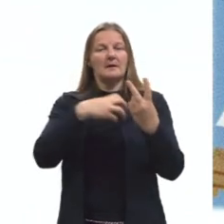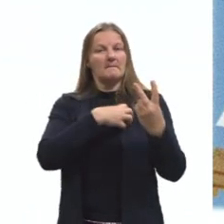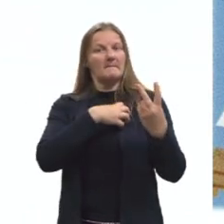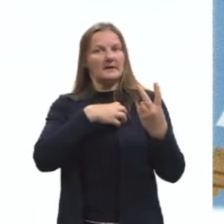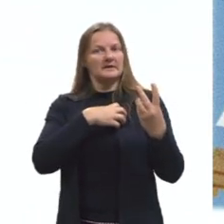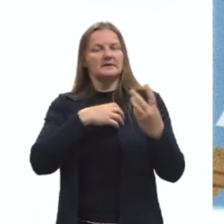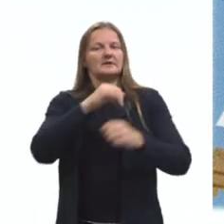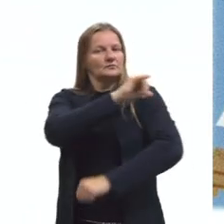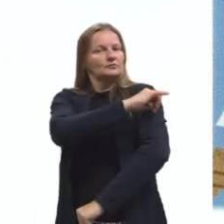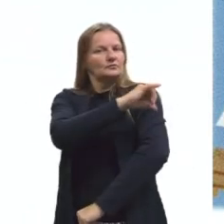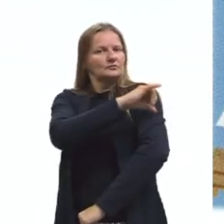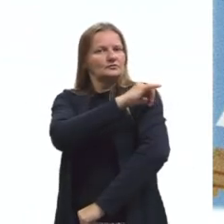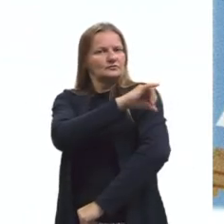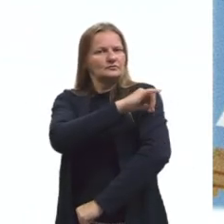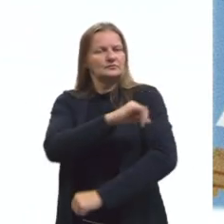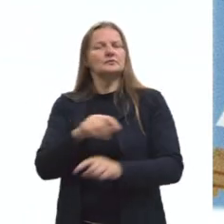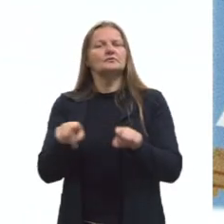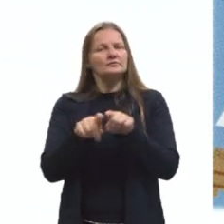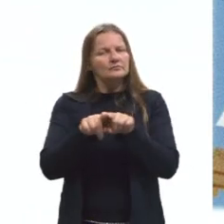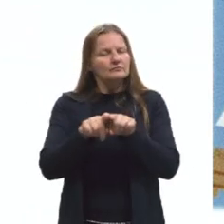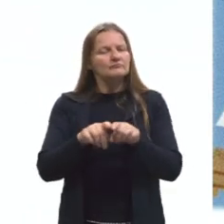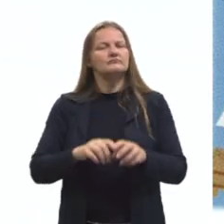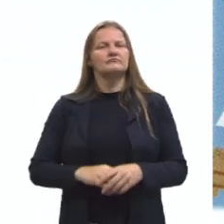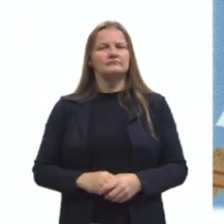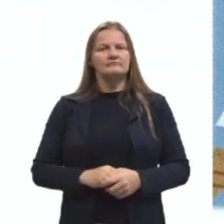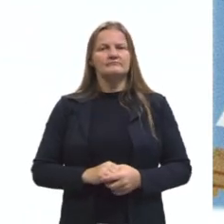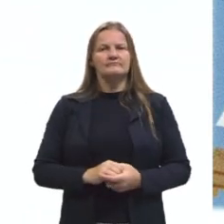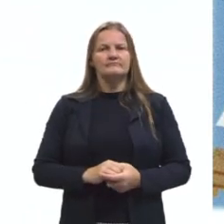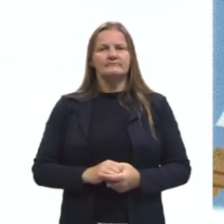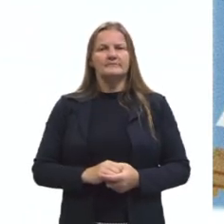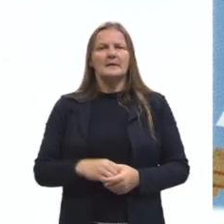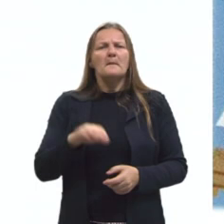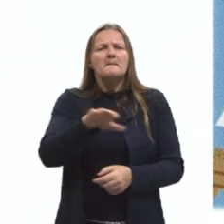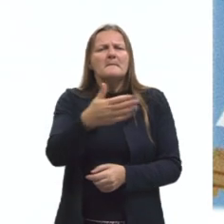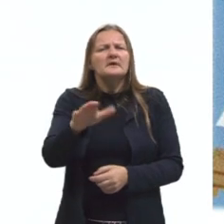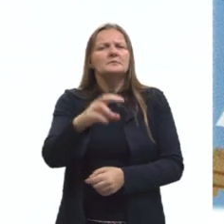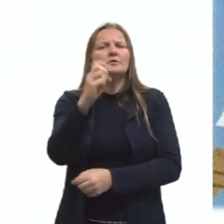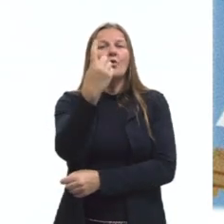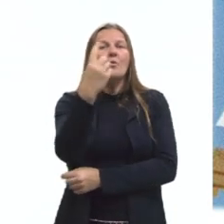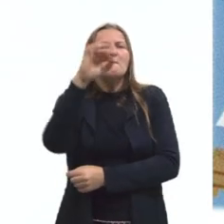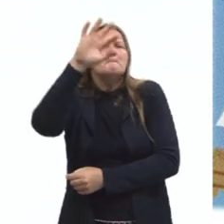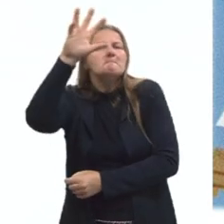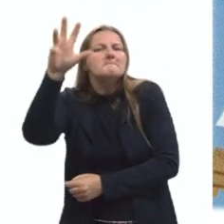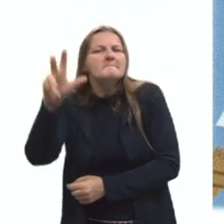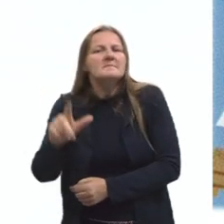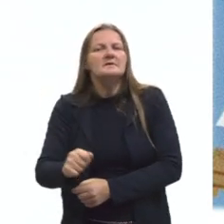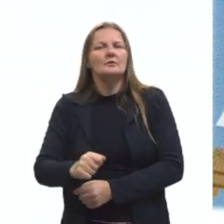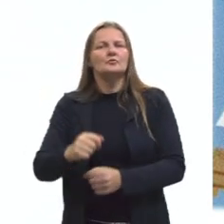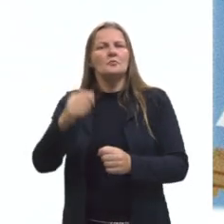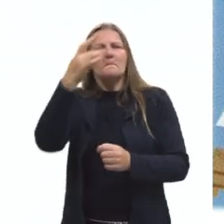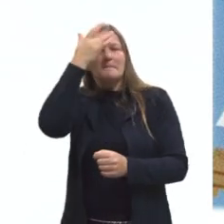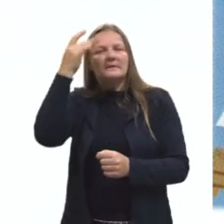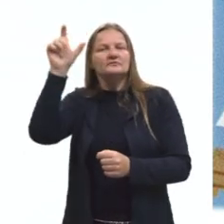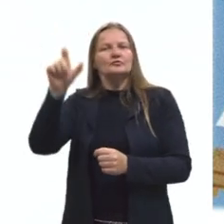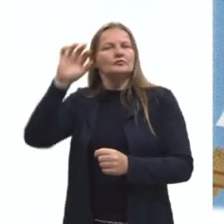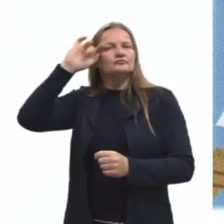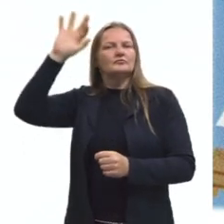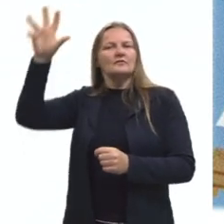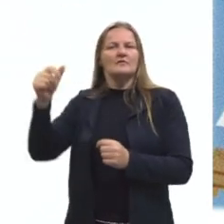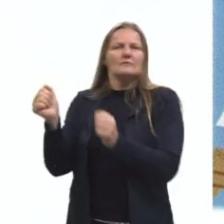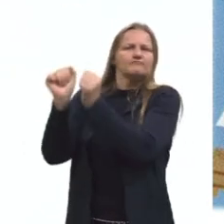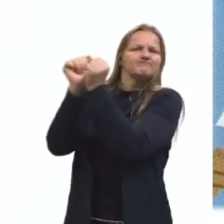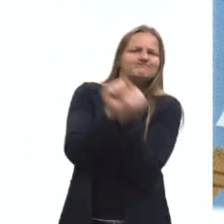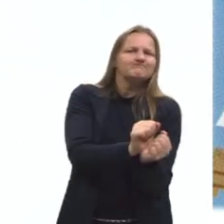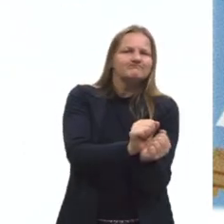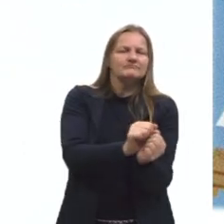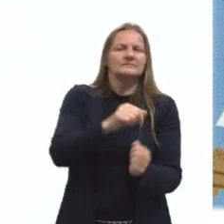do Rio de Janeiro, o Cais do Valongo, no Rio de Janeiro. Isso tem uma estimativa que recebeu cerca de 1 milhão de escravizados. E tem uma